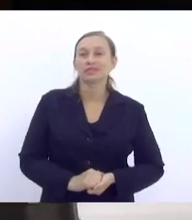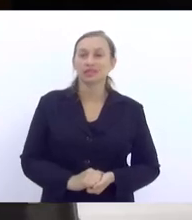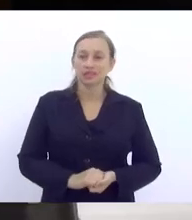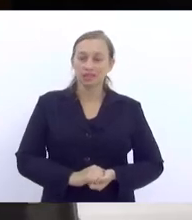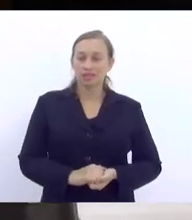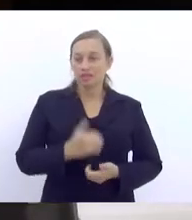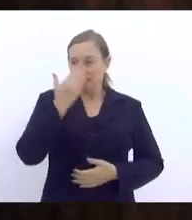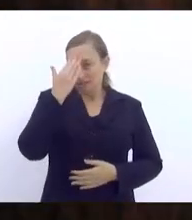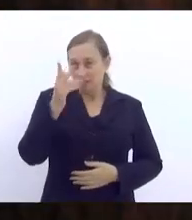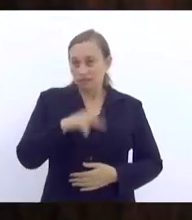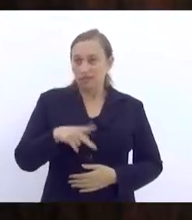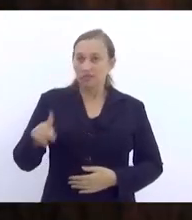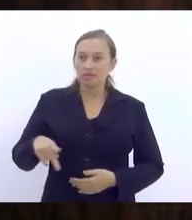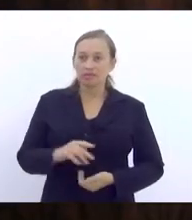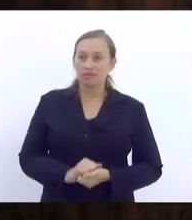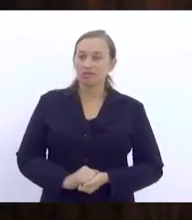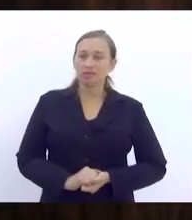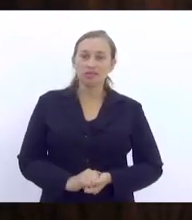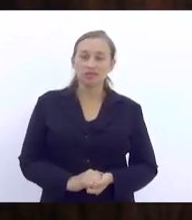Obrigado, professora.